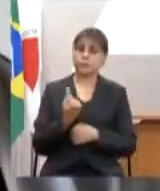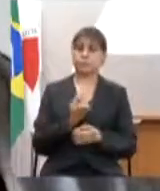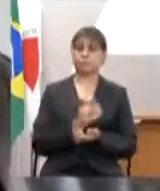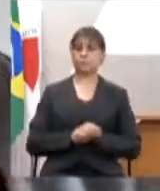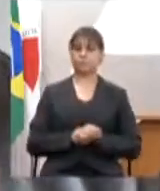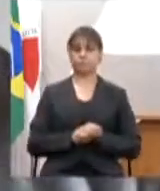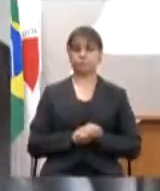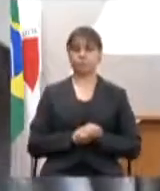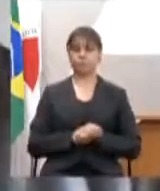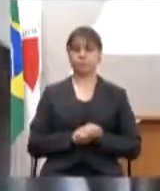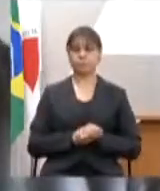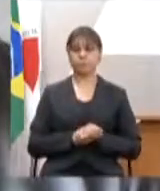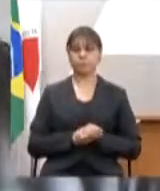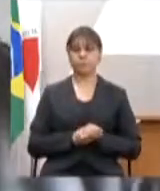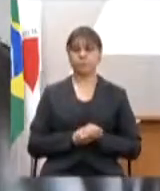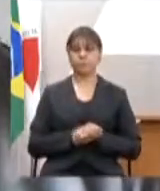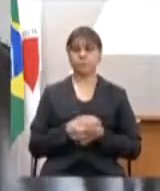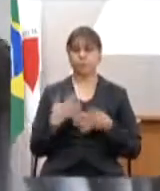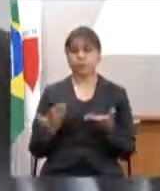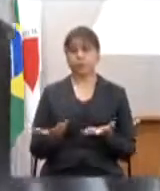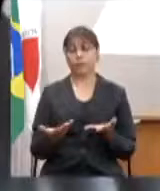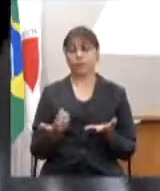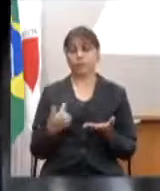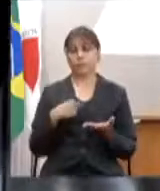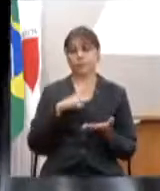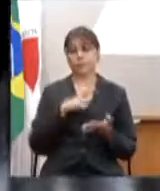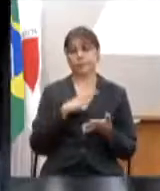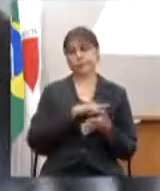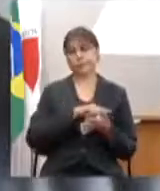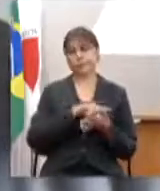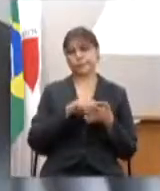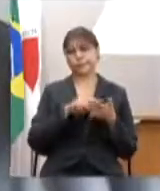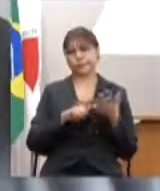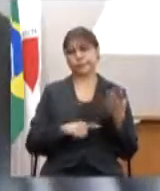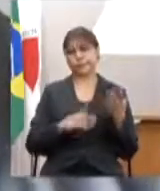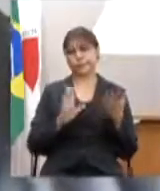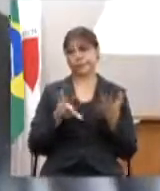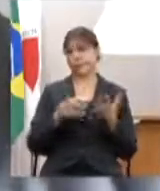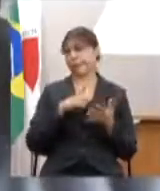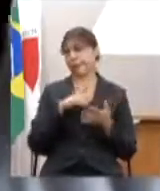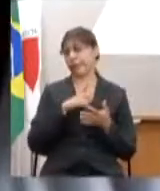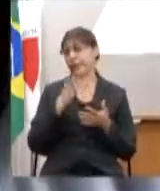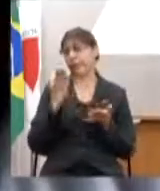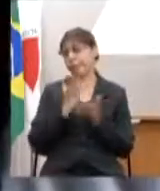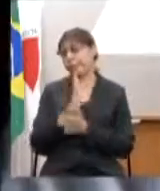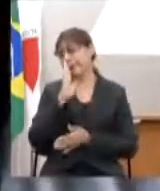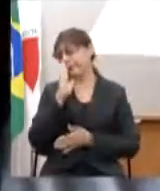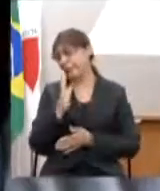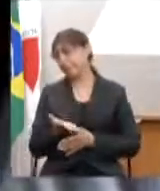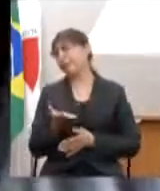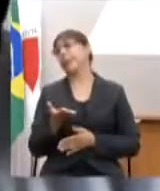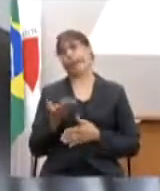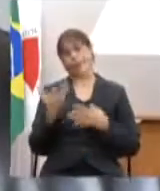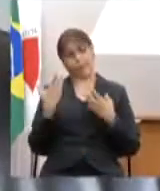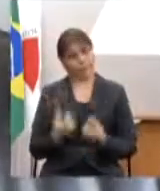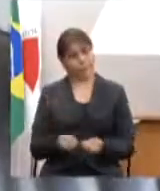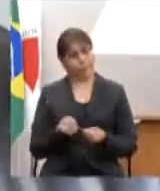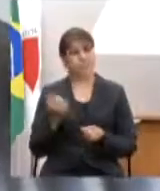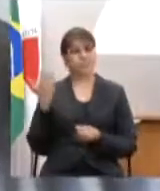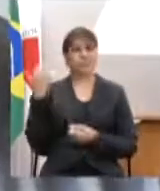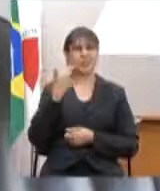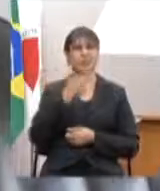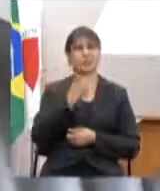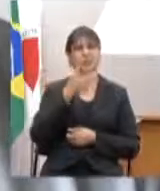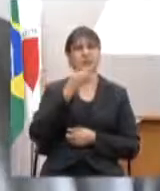e várias soluções eu estou aqui com várias tem várias coisas que a gente já aprovou e já foi desde 2017